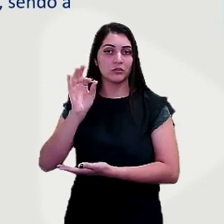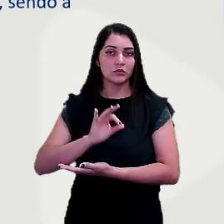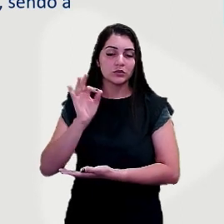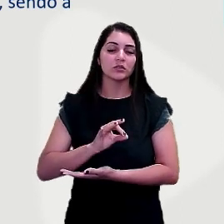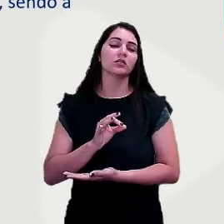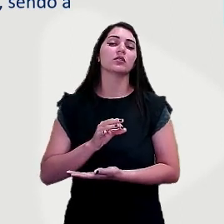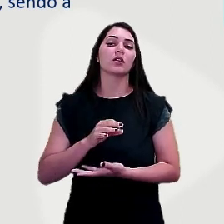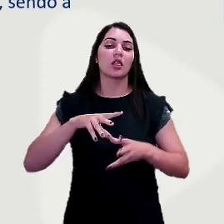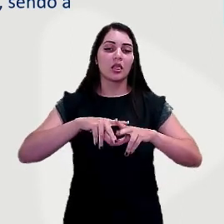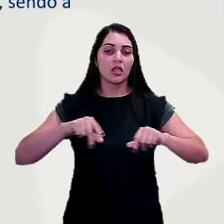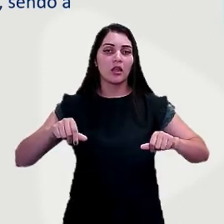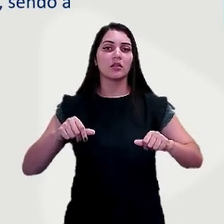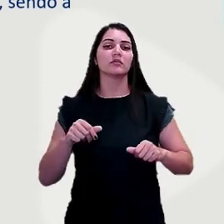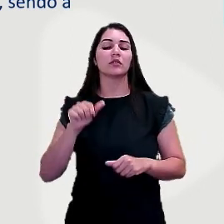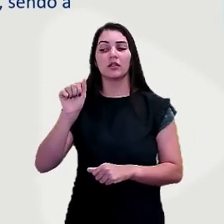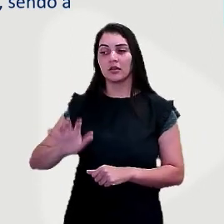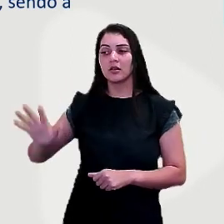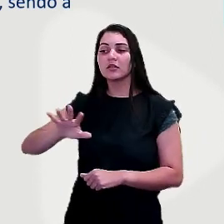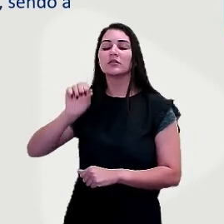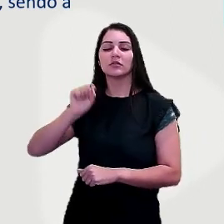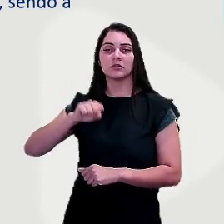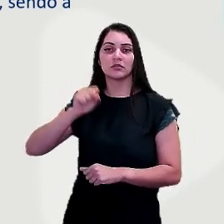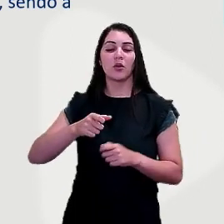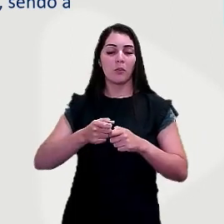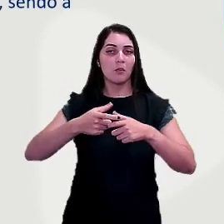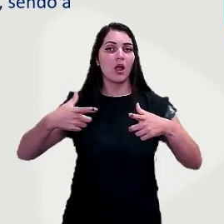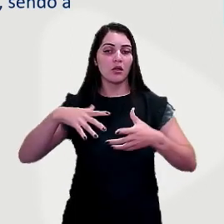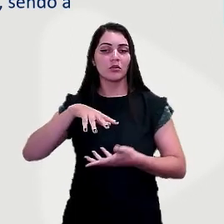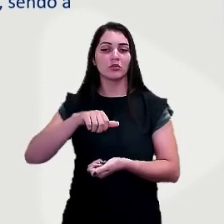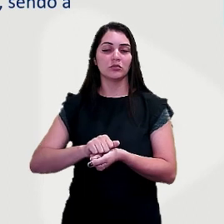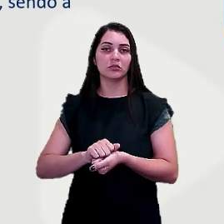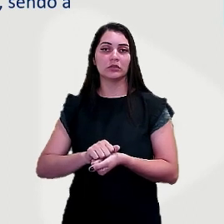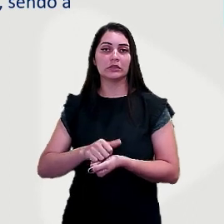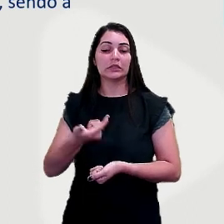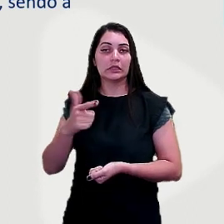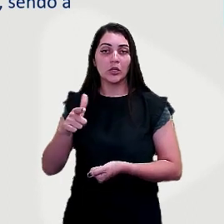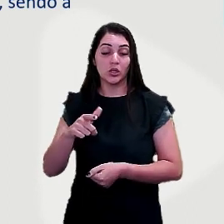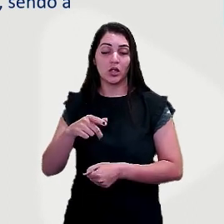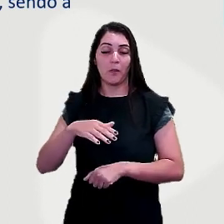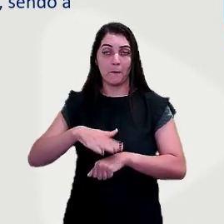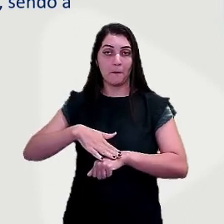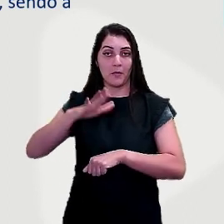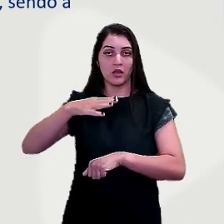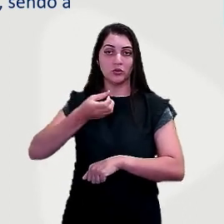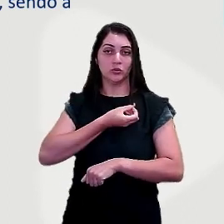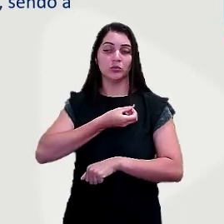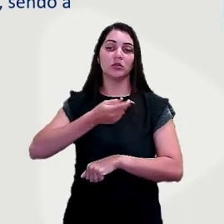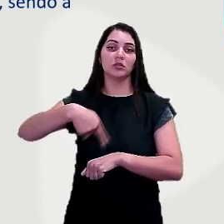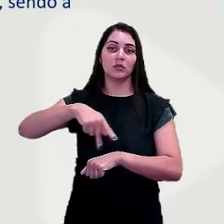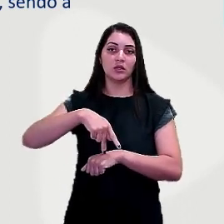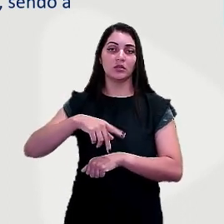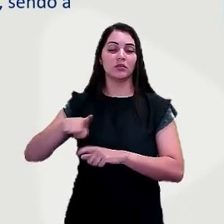demessa do globo, a Ásia, sim, é o maior continente do planeta. Ele não tem o maior número de países, que pertence